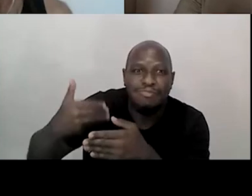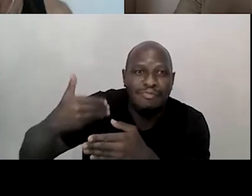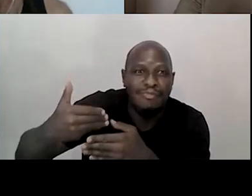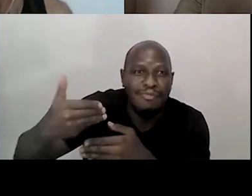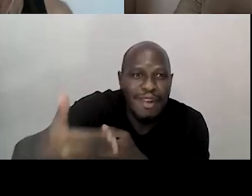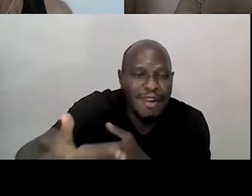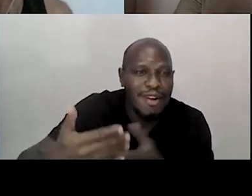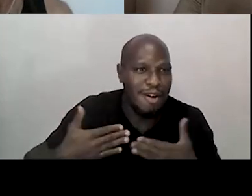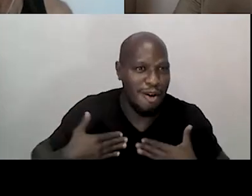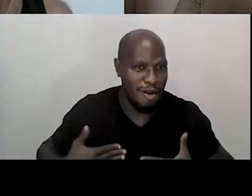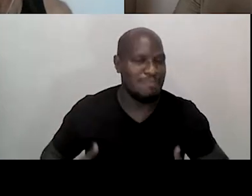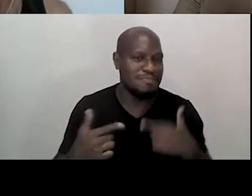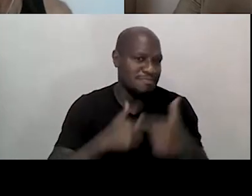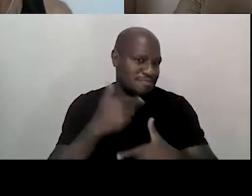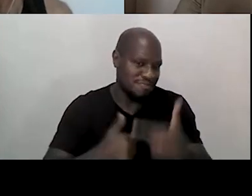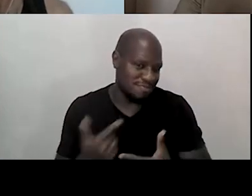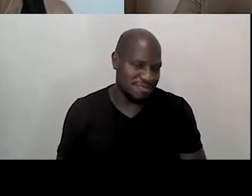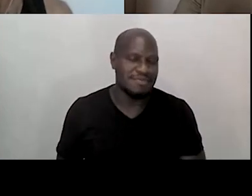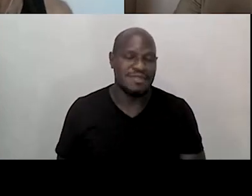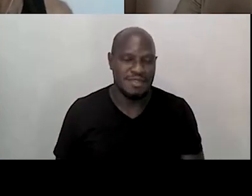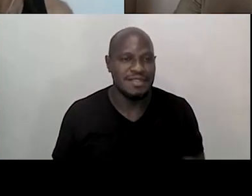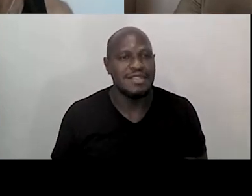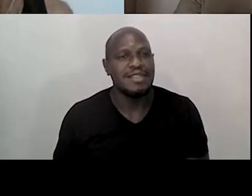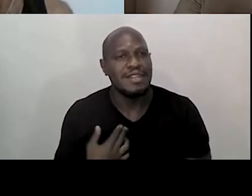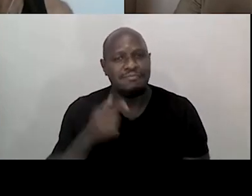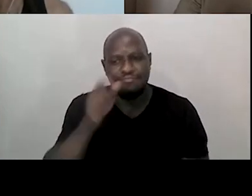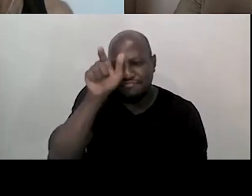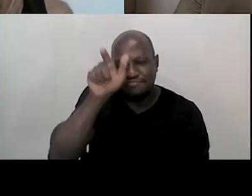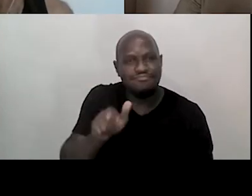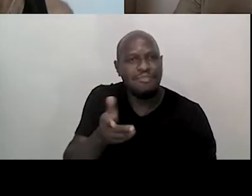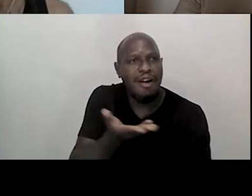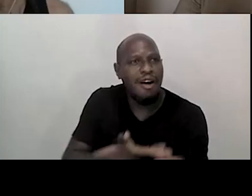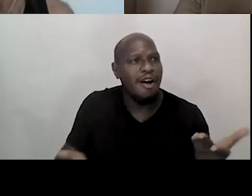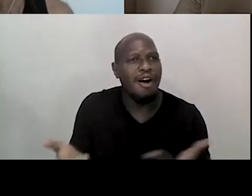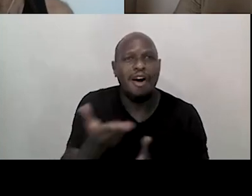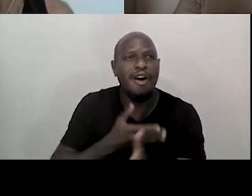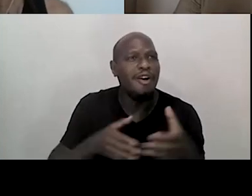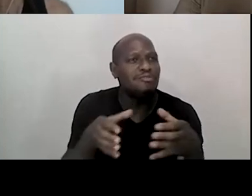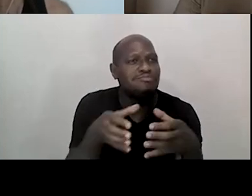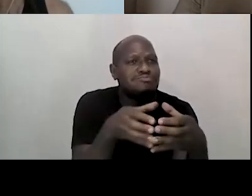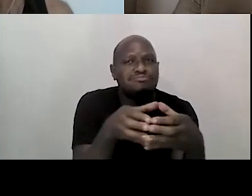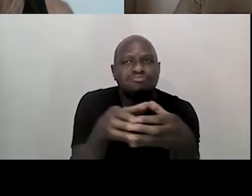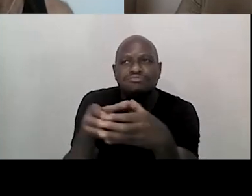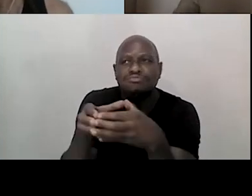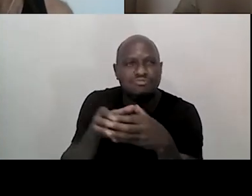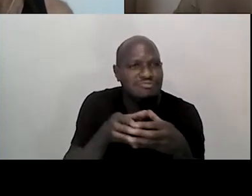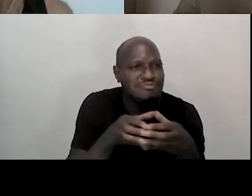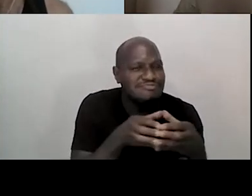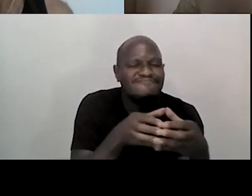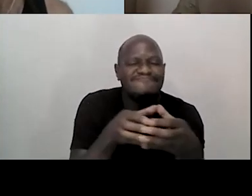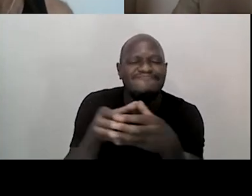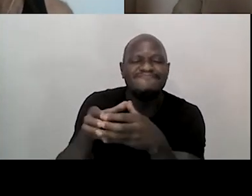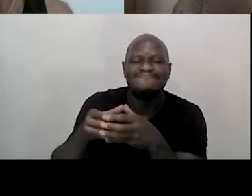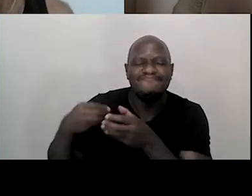a gente traz muitos corpos, é um sujeito coletivo, é muito ancestral, é muito